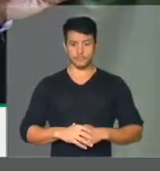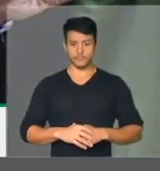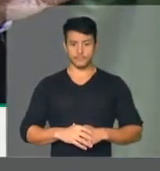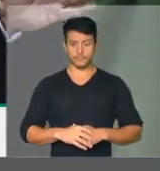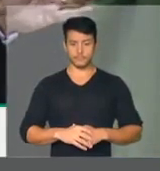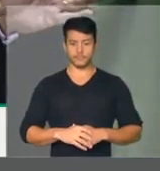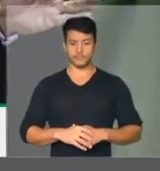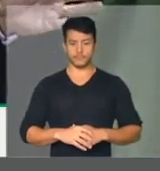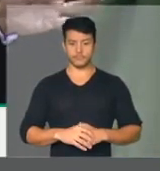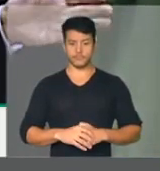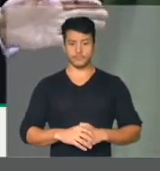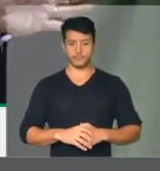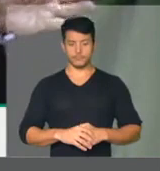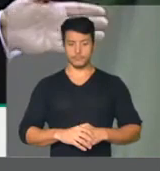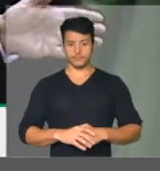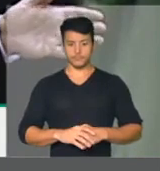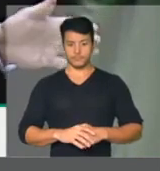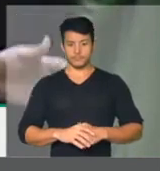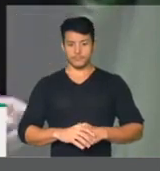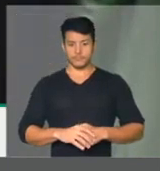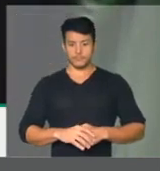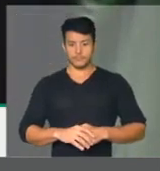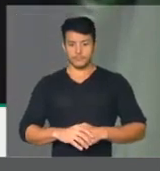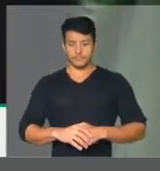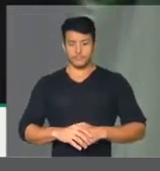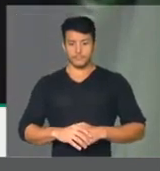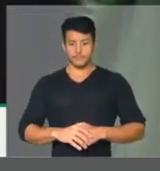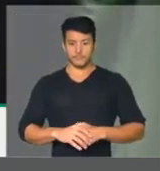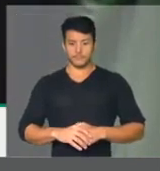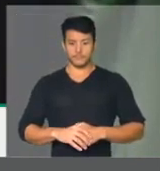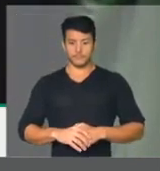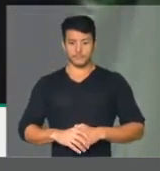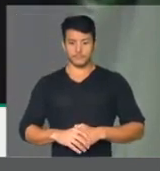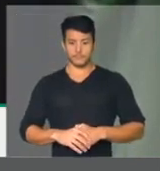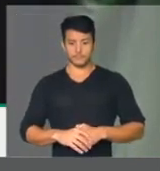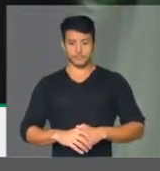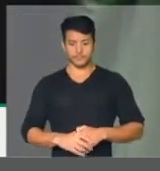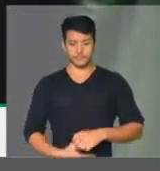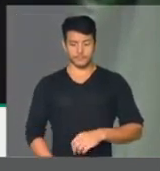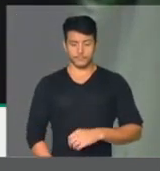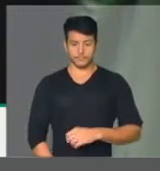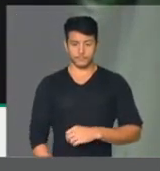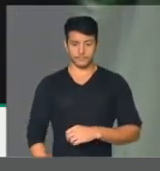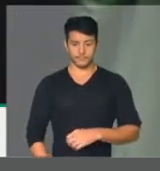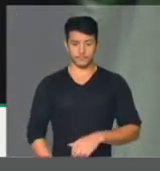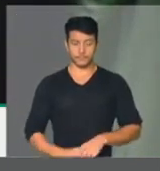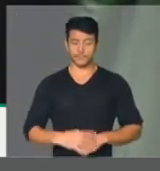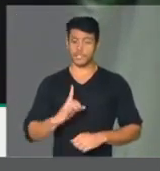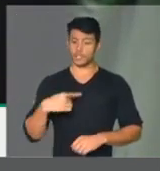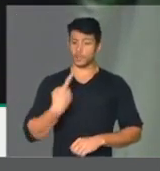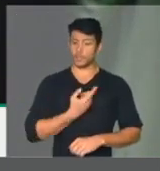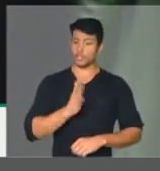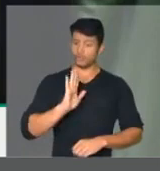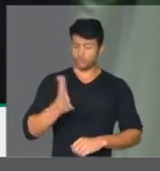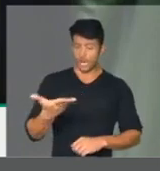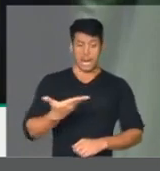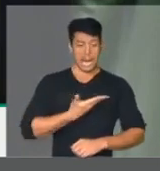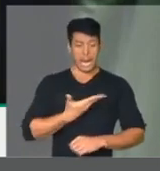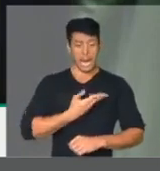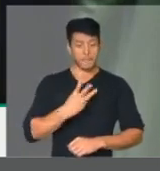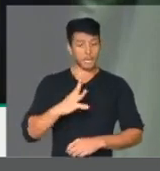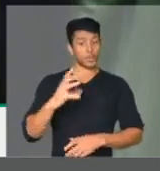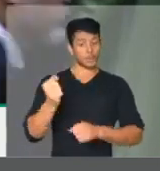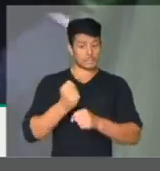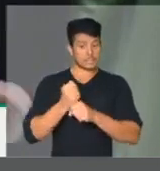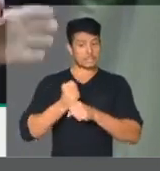da Bahia, meu amigo, meu companheiro, há mais de 30 anos que nos conhecemos e